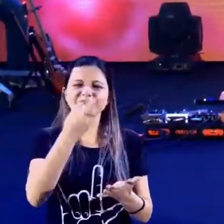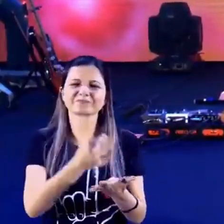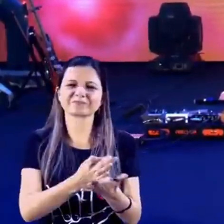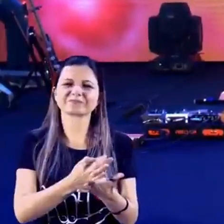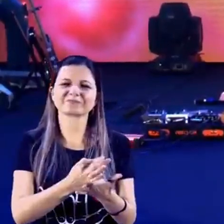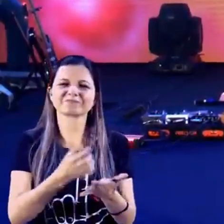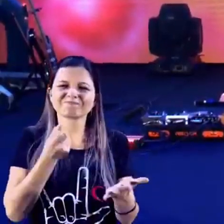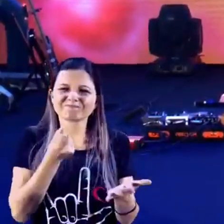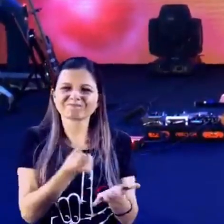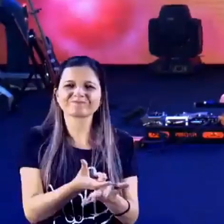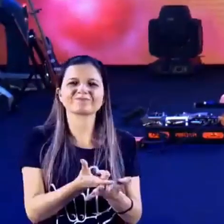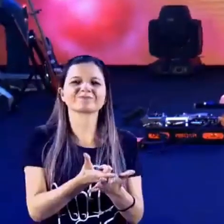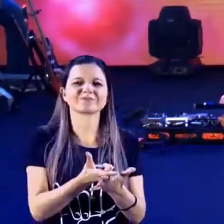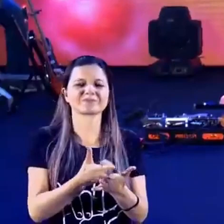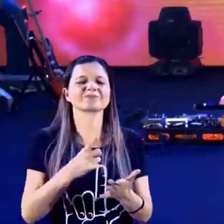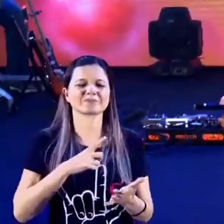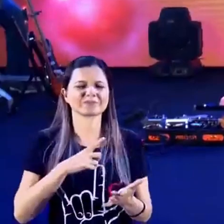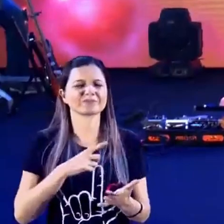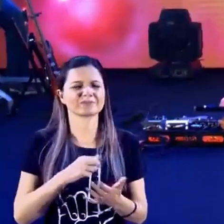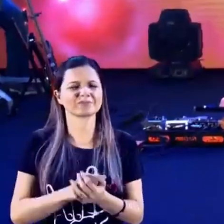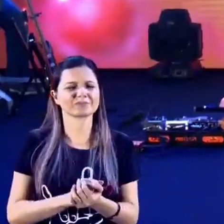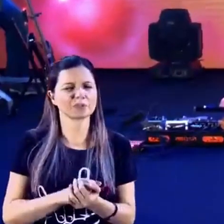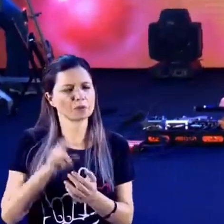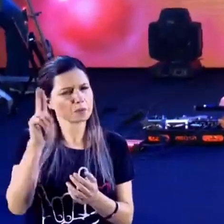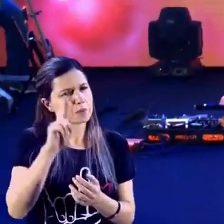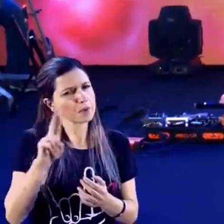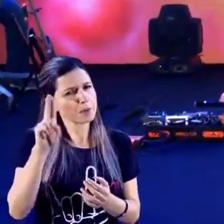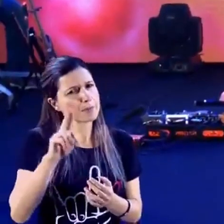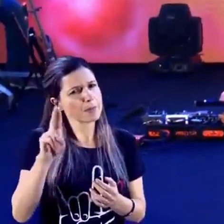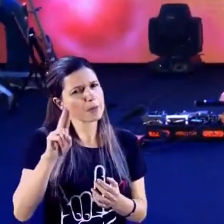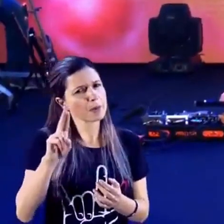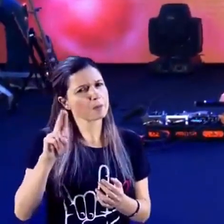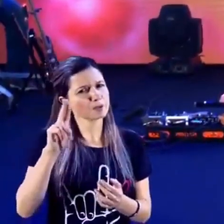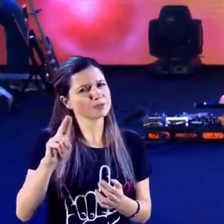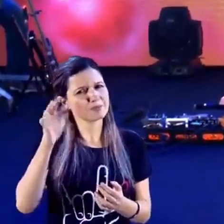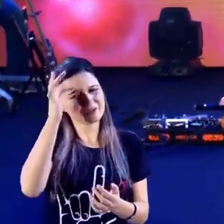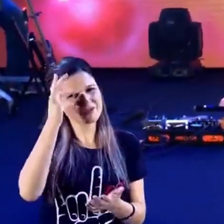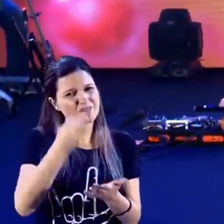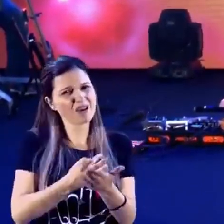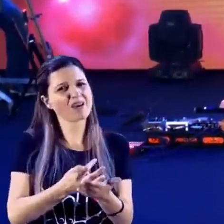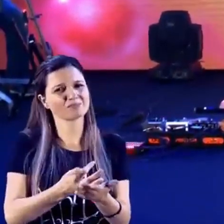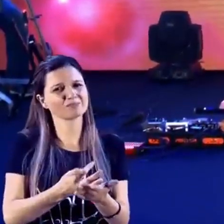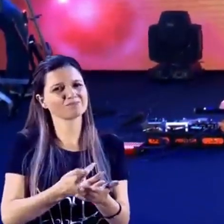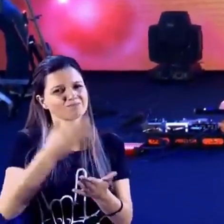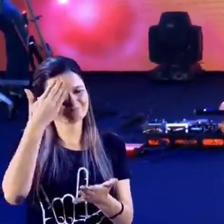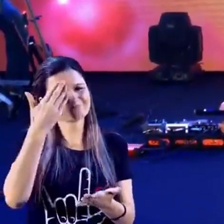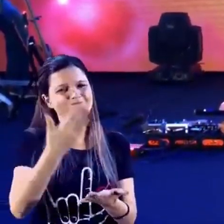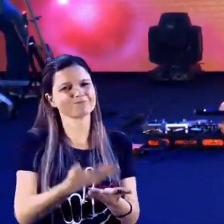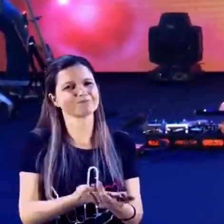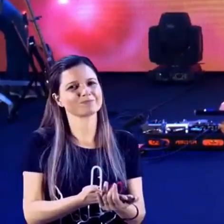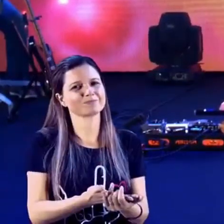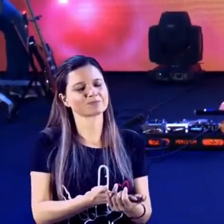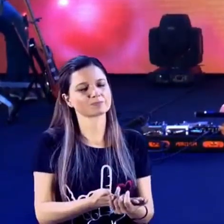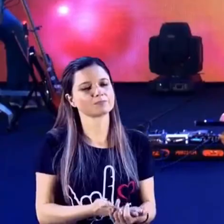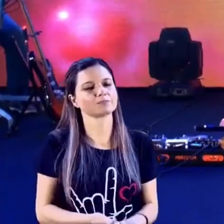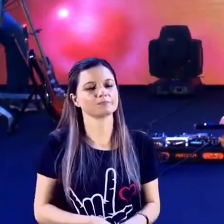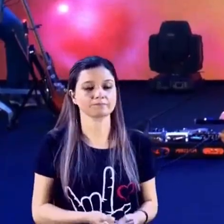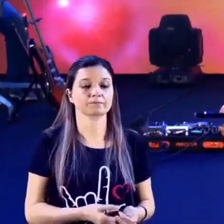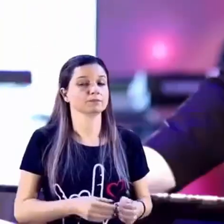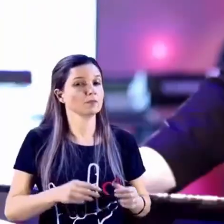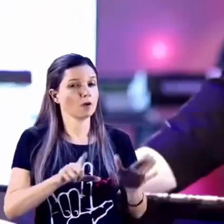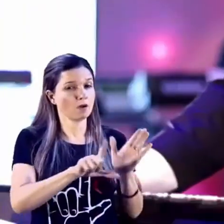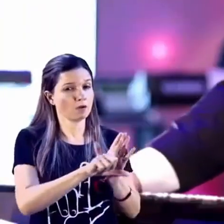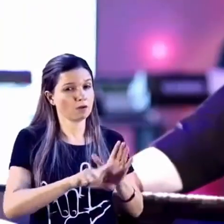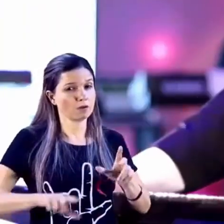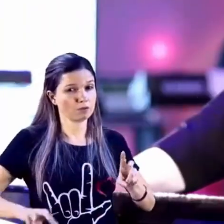eu crer e usar a minha fé de maneira efetiva? Aí Marcos, Marcos no capítulo 9,